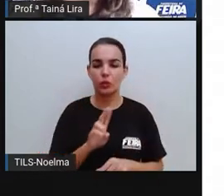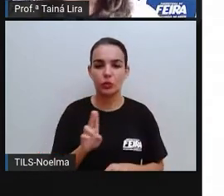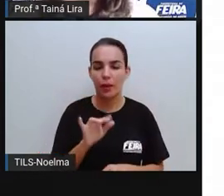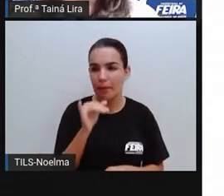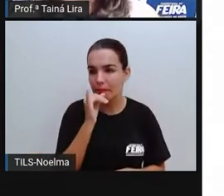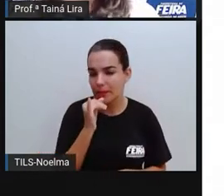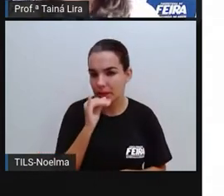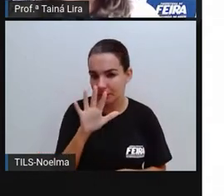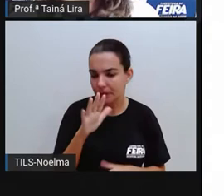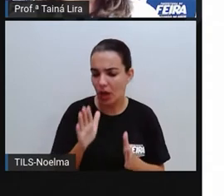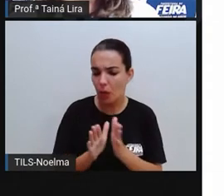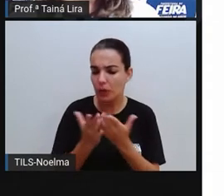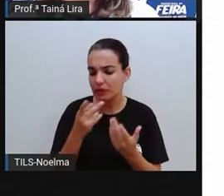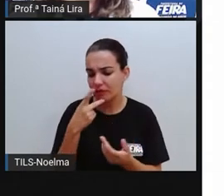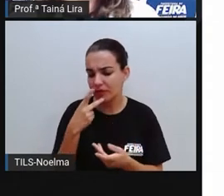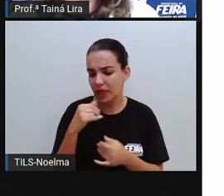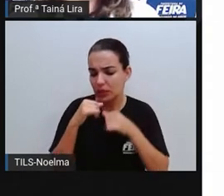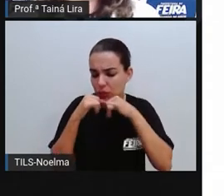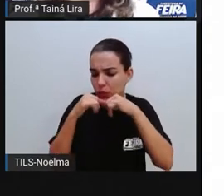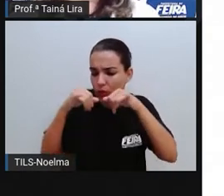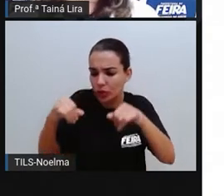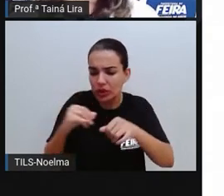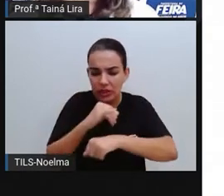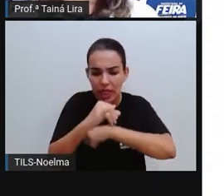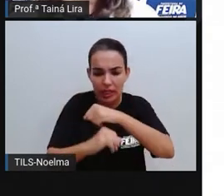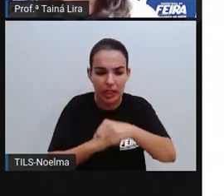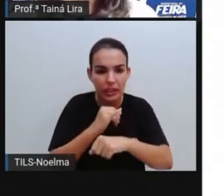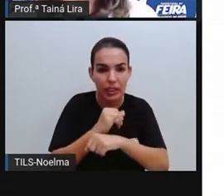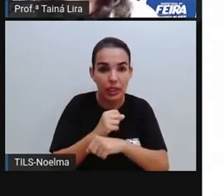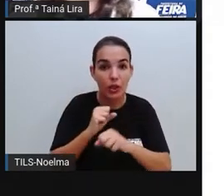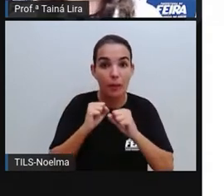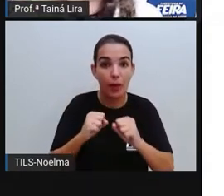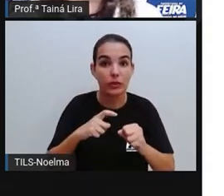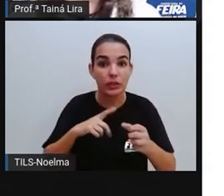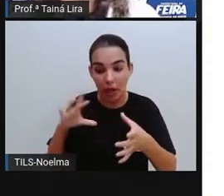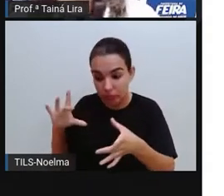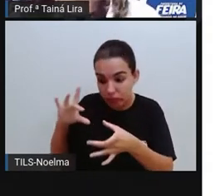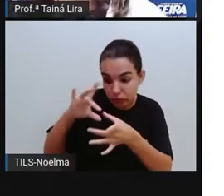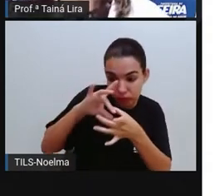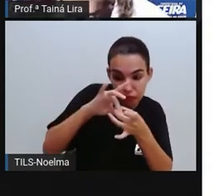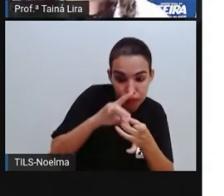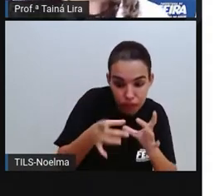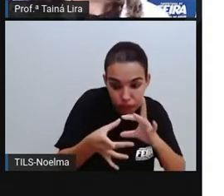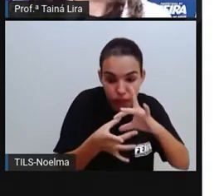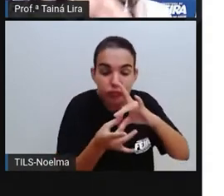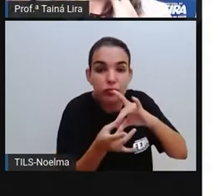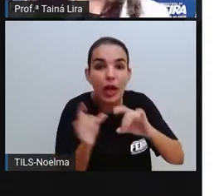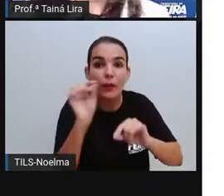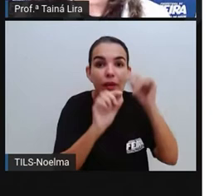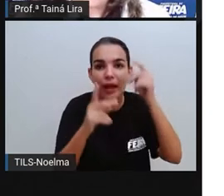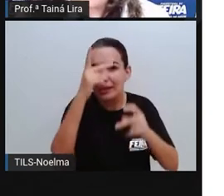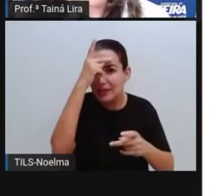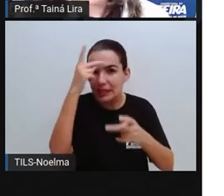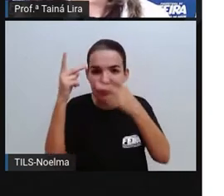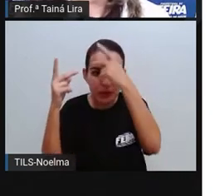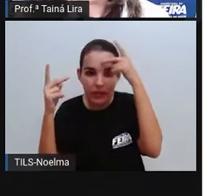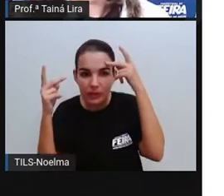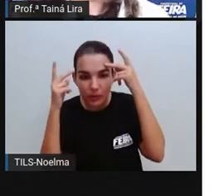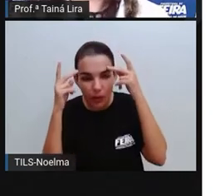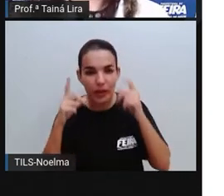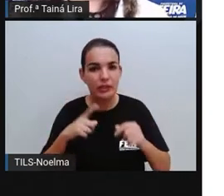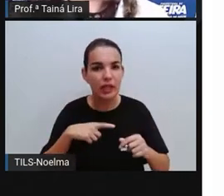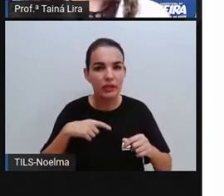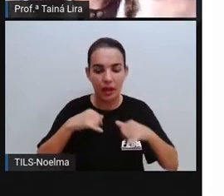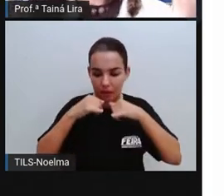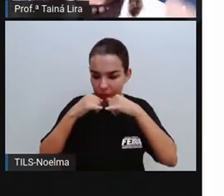internet, a gente vê que pode ter uma interação maior ali entre as pessoas que estão passando, né,